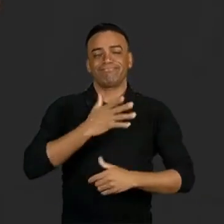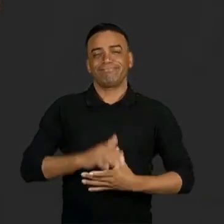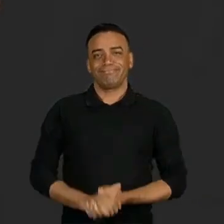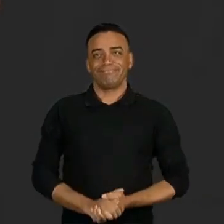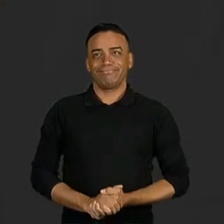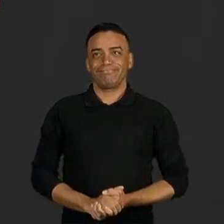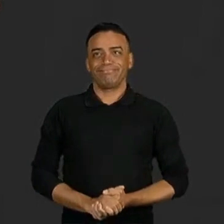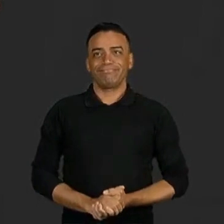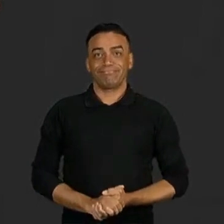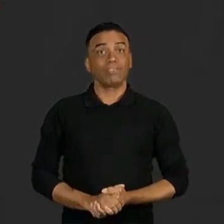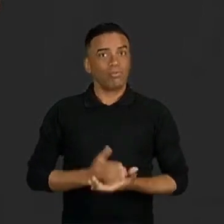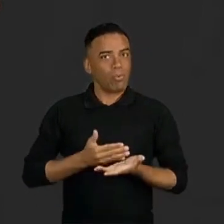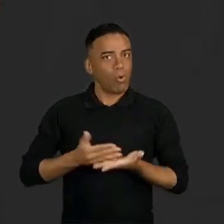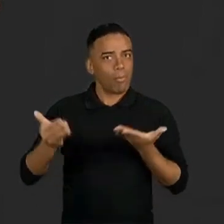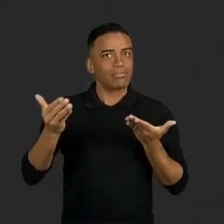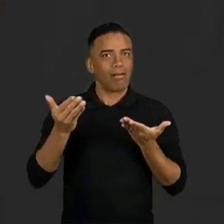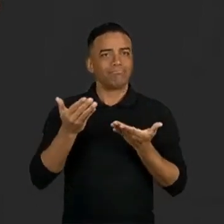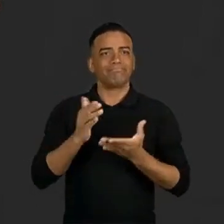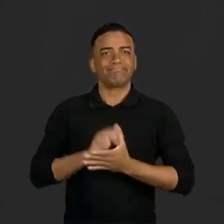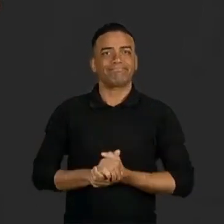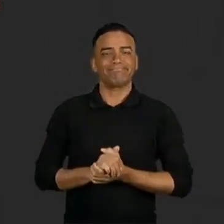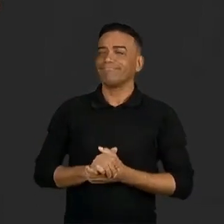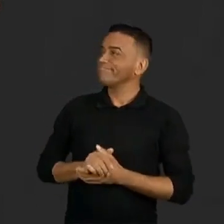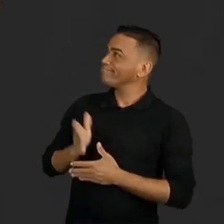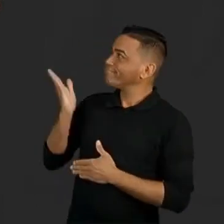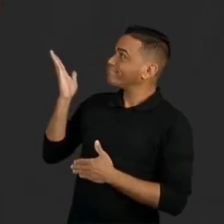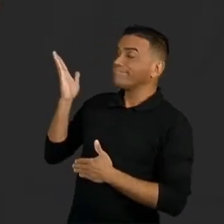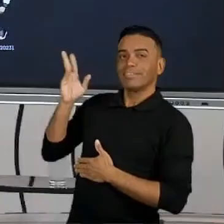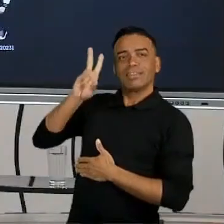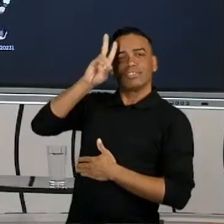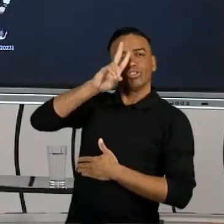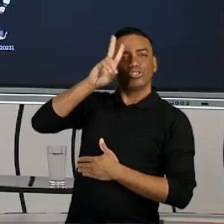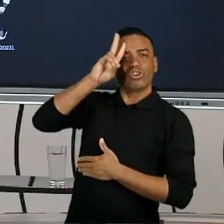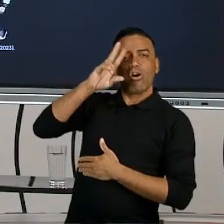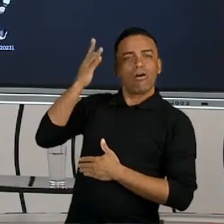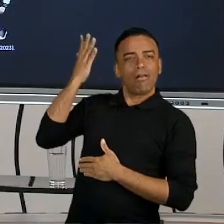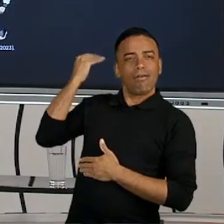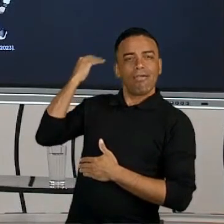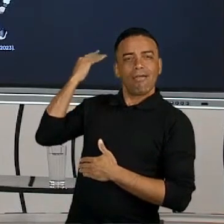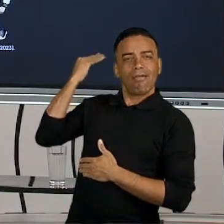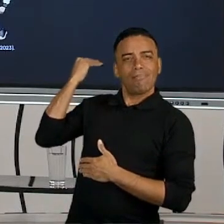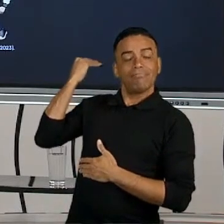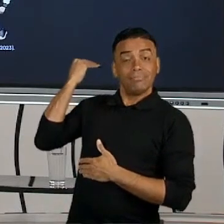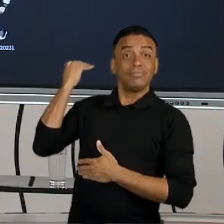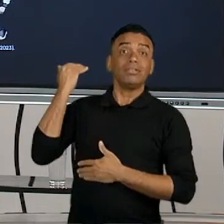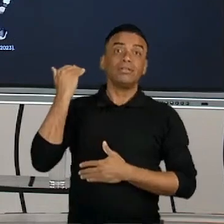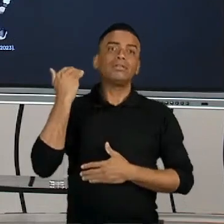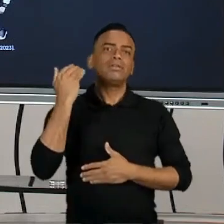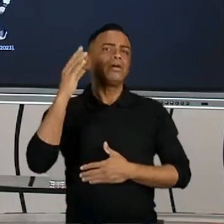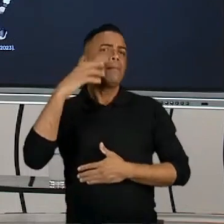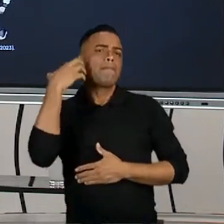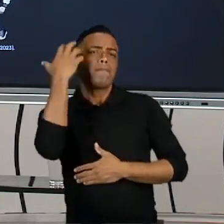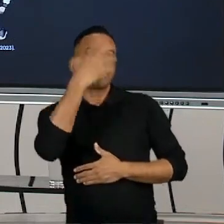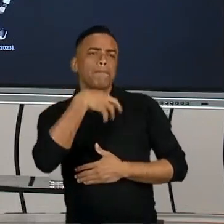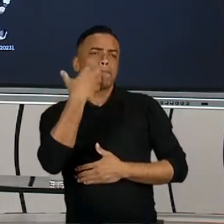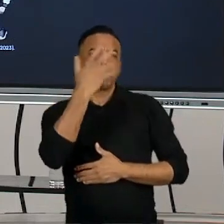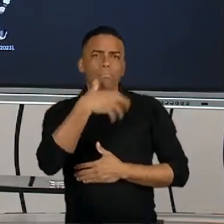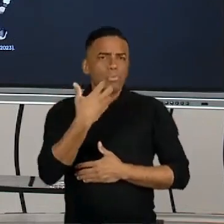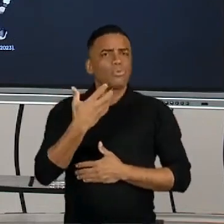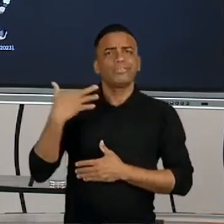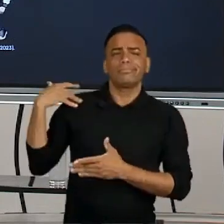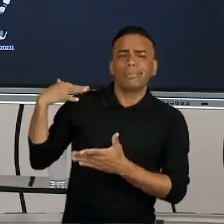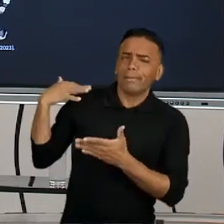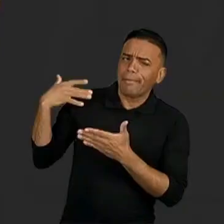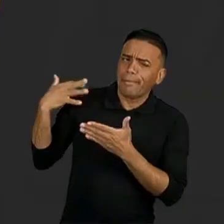Vamos começar aí com uma breve história da música. Nós sabemos que a música faz parte da humanidade desde os tempos